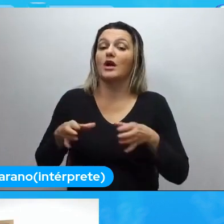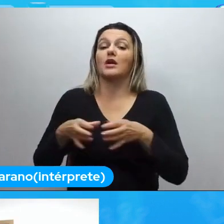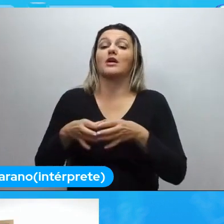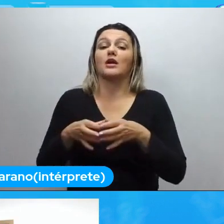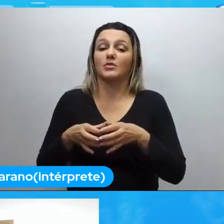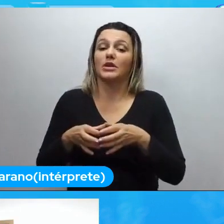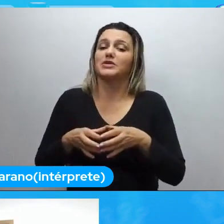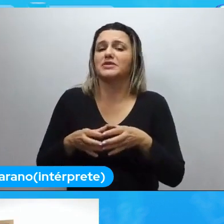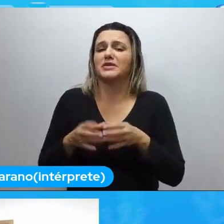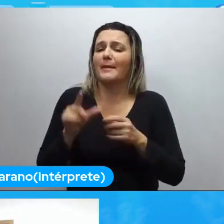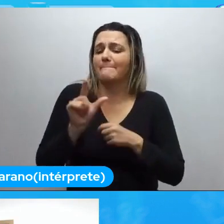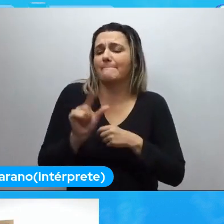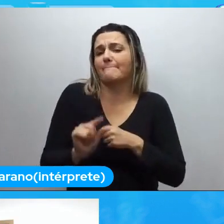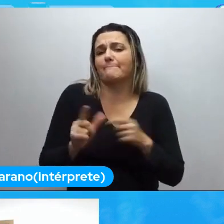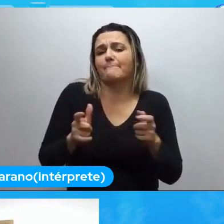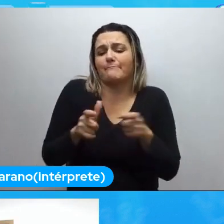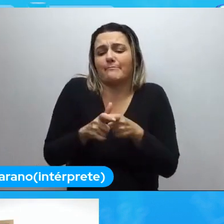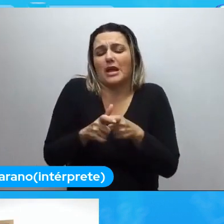representatividade.